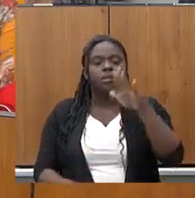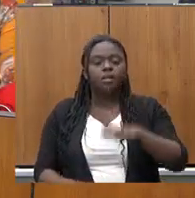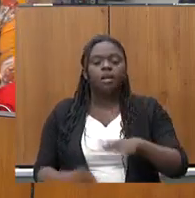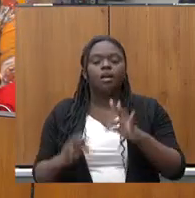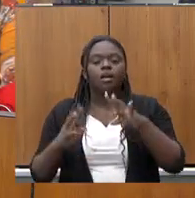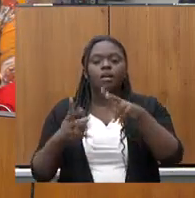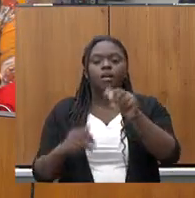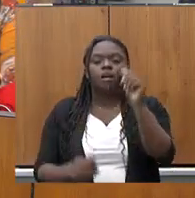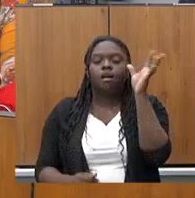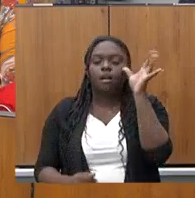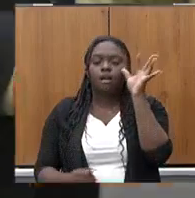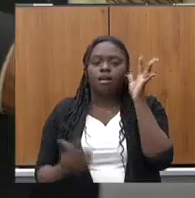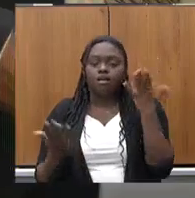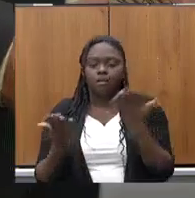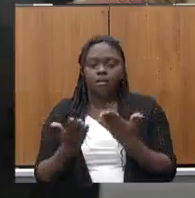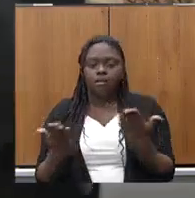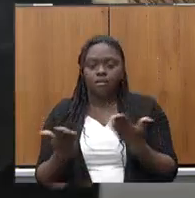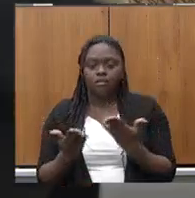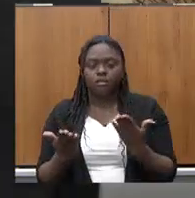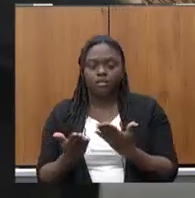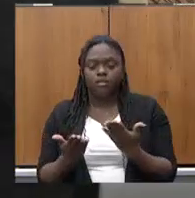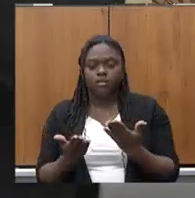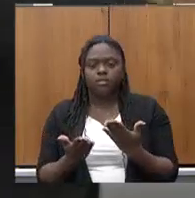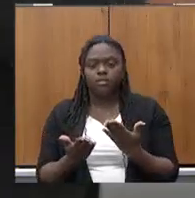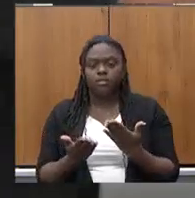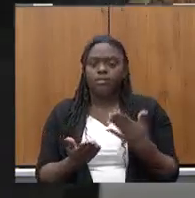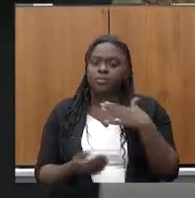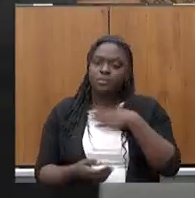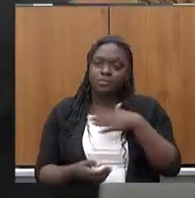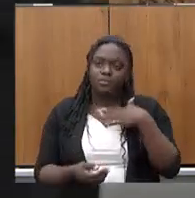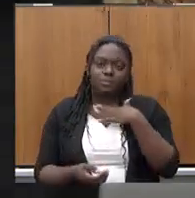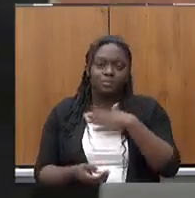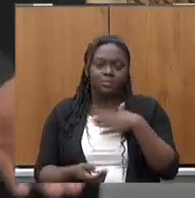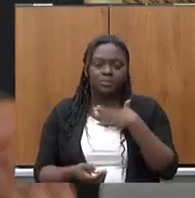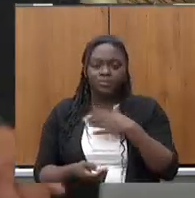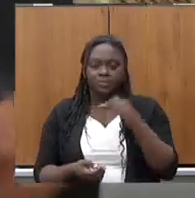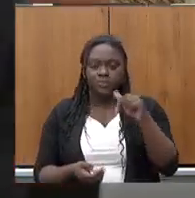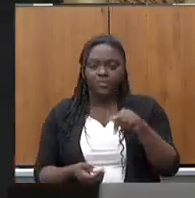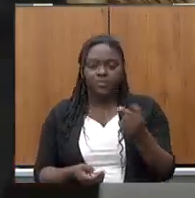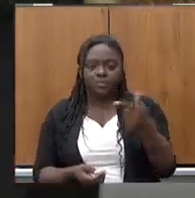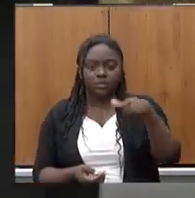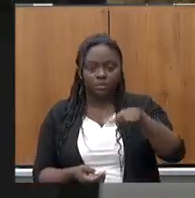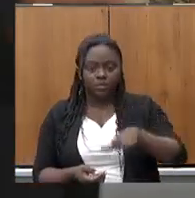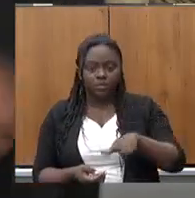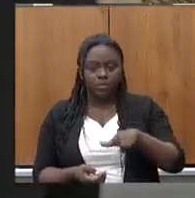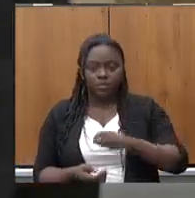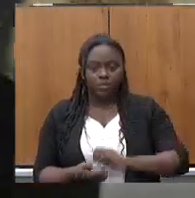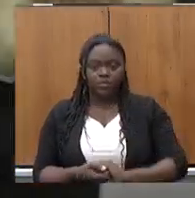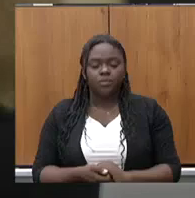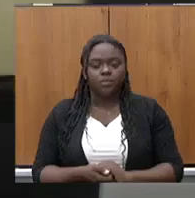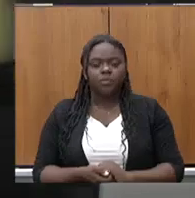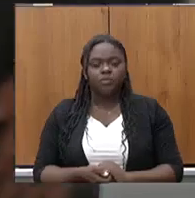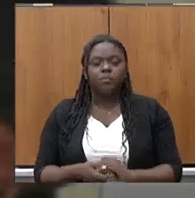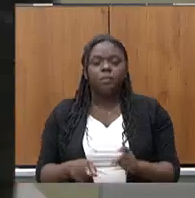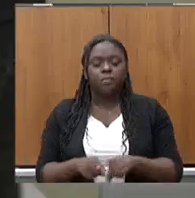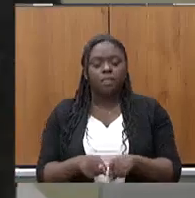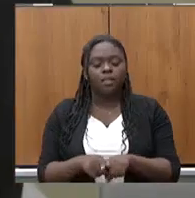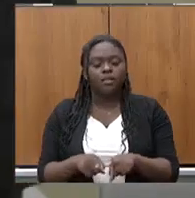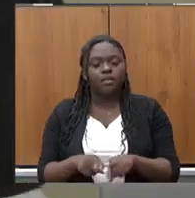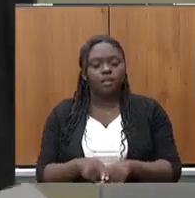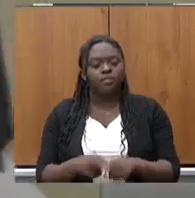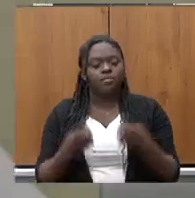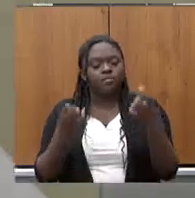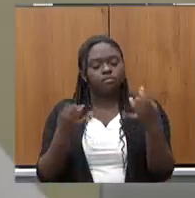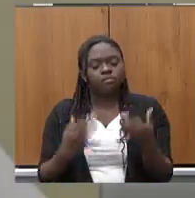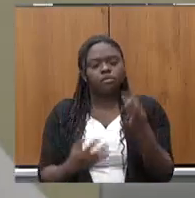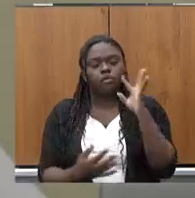assistem agora, que nos acompanham. Prazer enorme poder estar aqui de novo e prestar contas. Acho que o